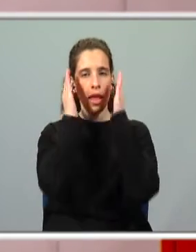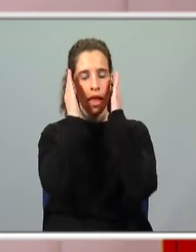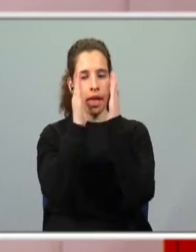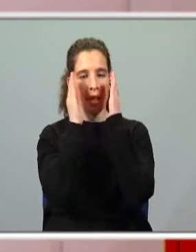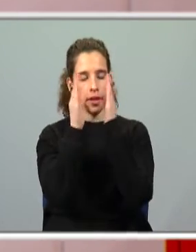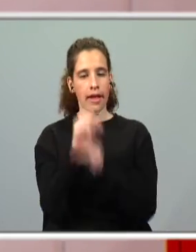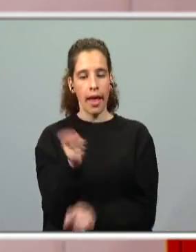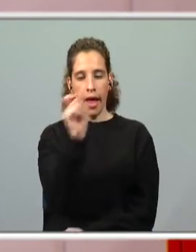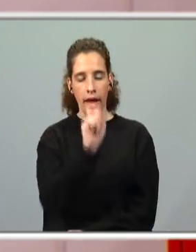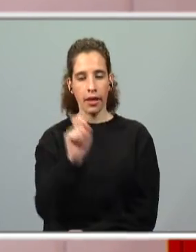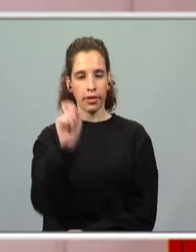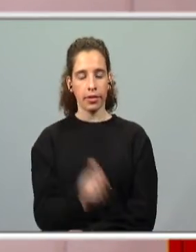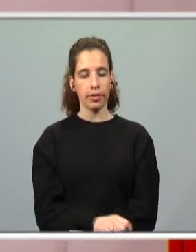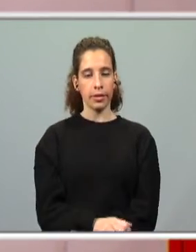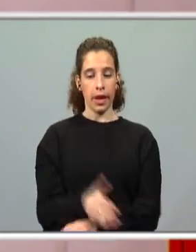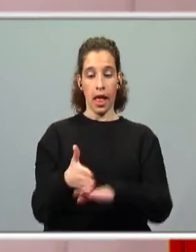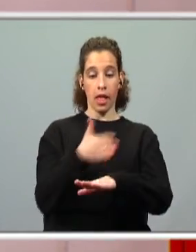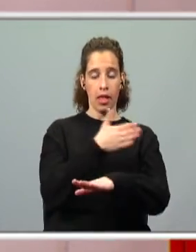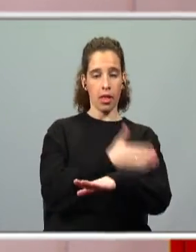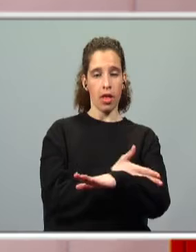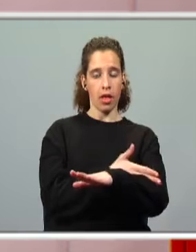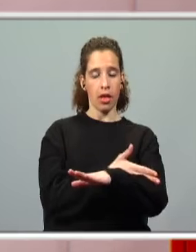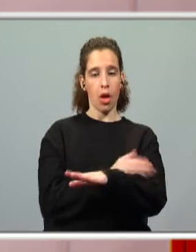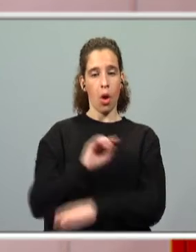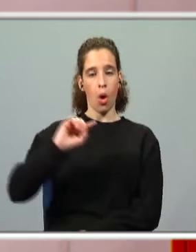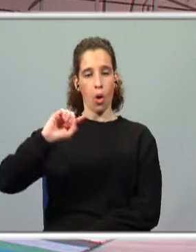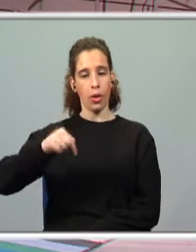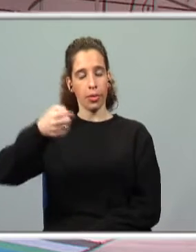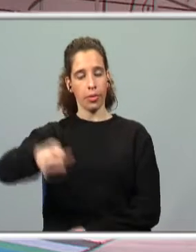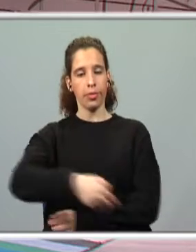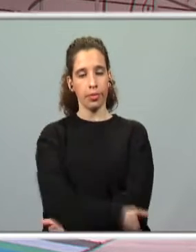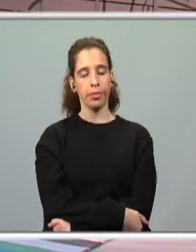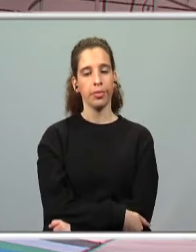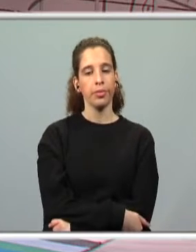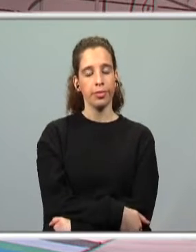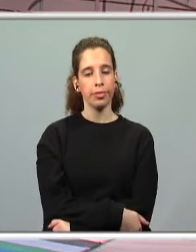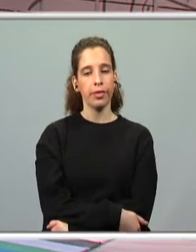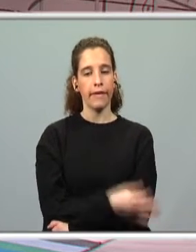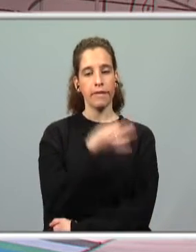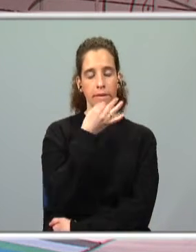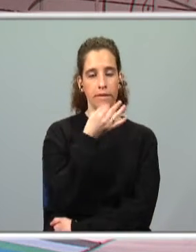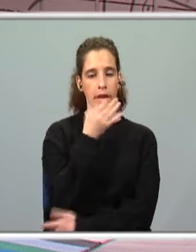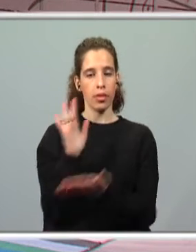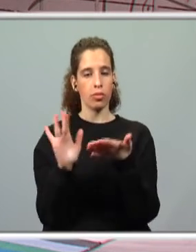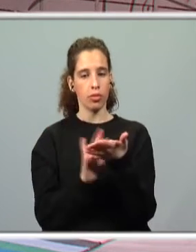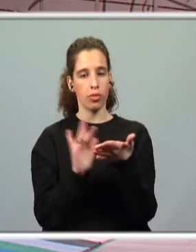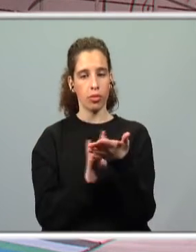às letras que antecedem, ou seja, que estão antes ou que estão depois. Ora, e falámos na obra,